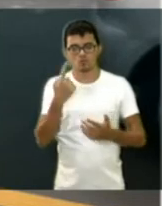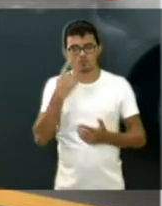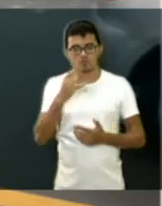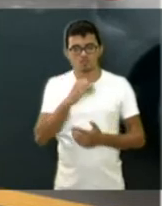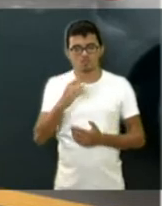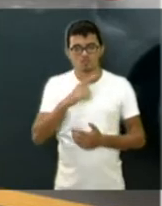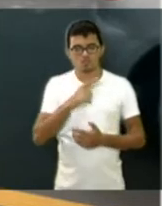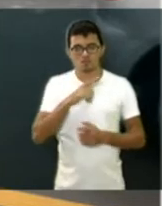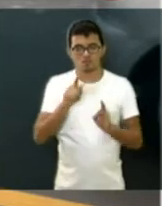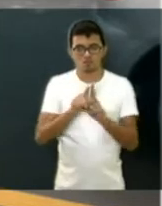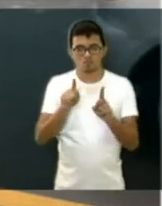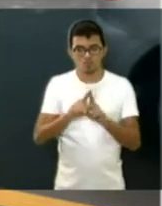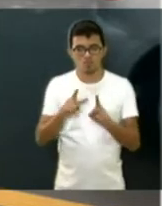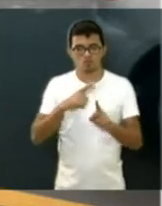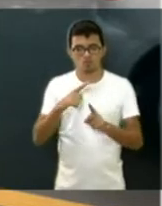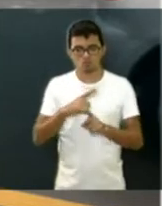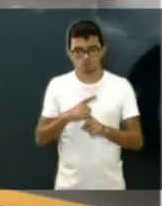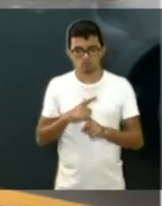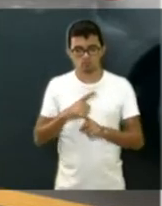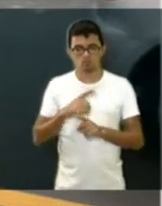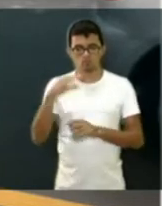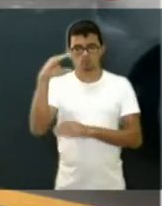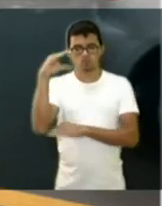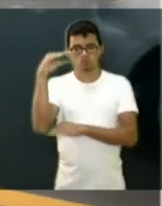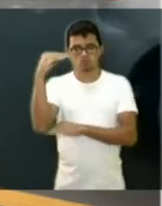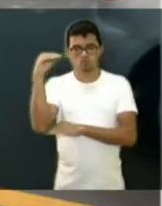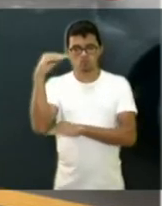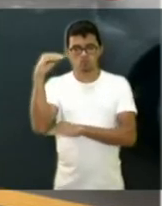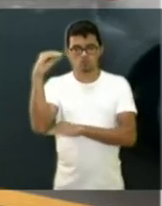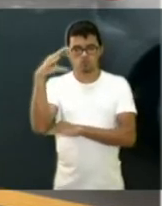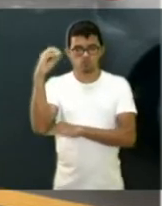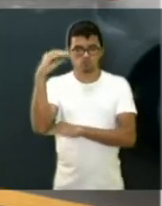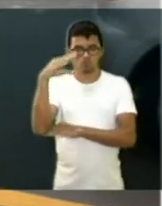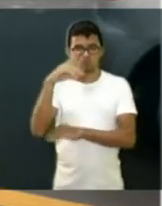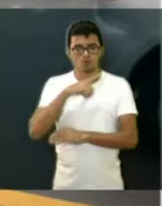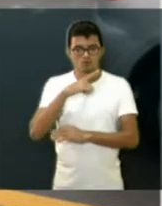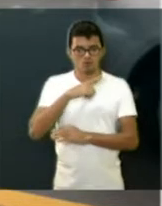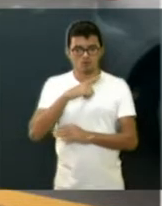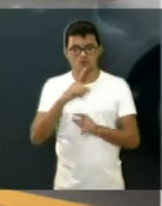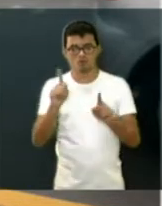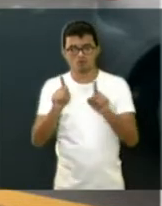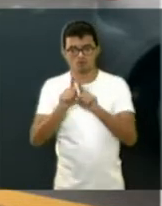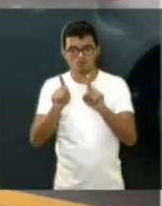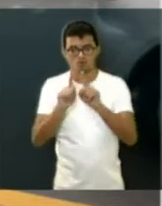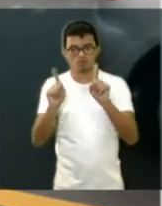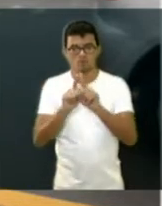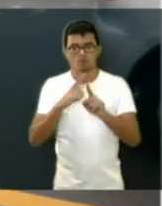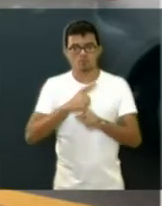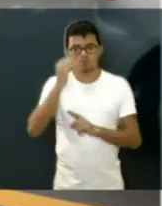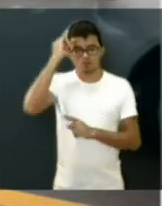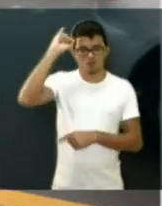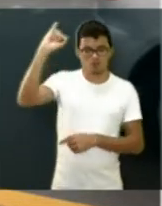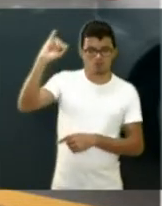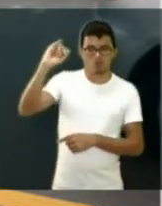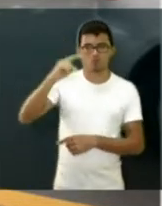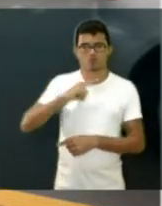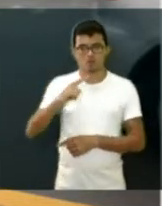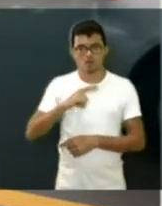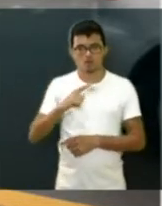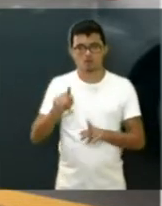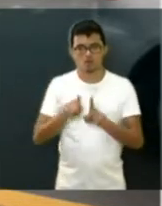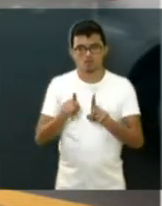lá, móvel, naquele local, para inibir a redução, o redutor de velocidade.